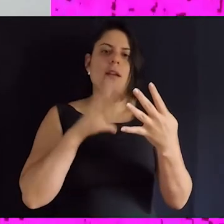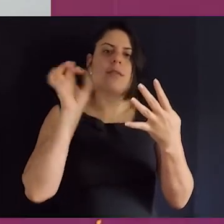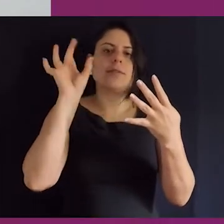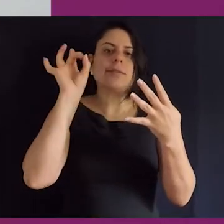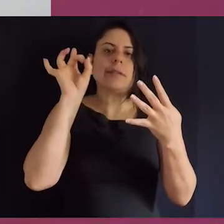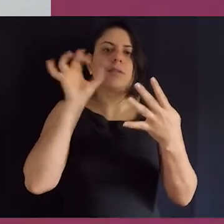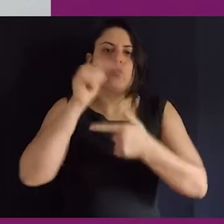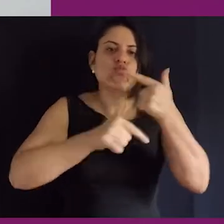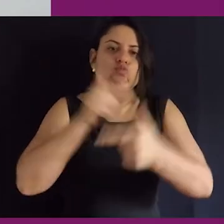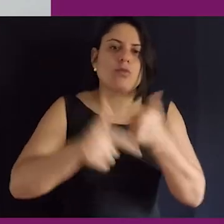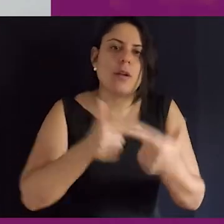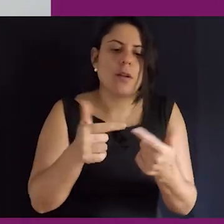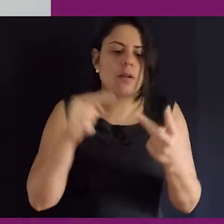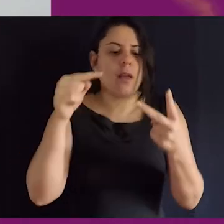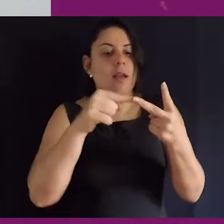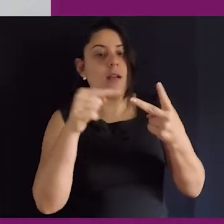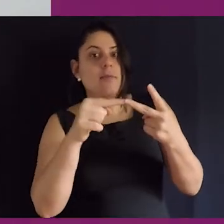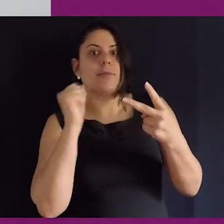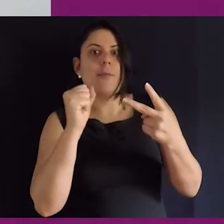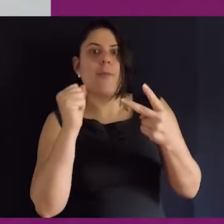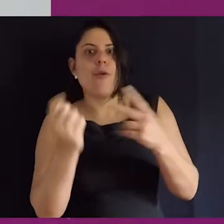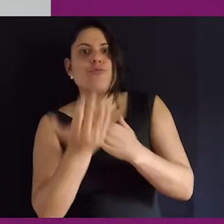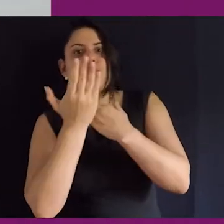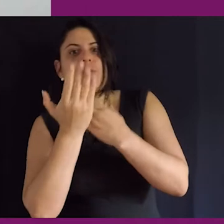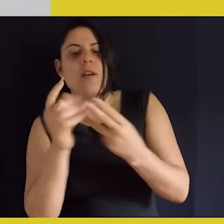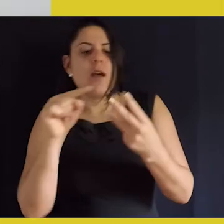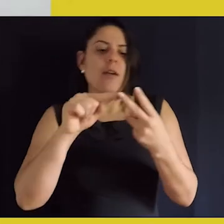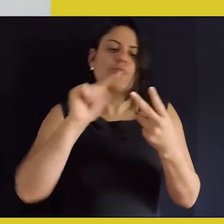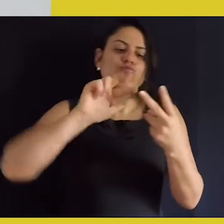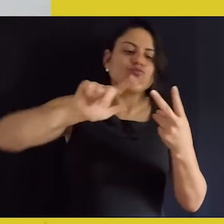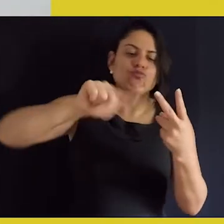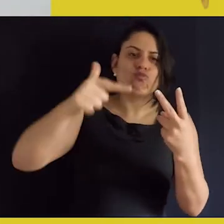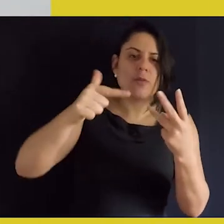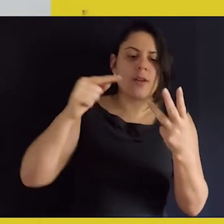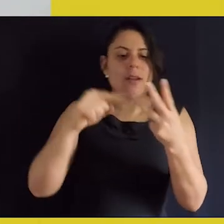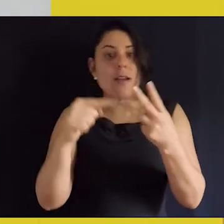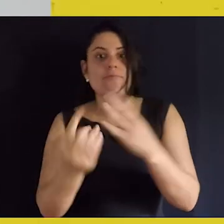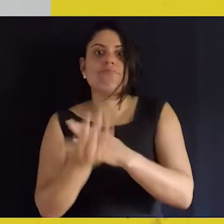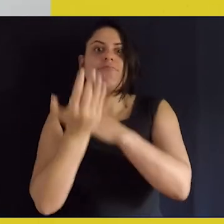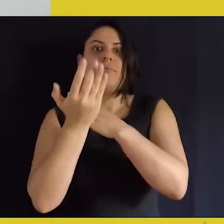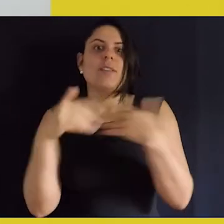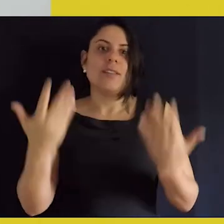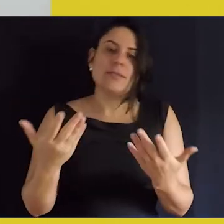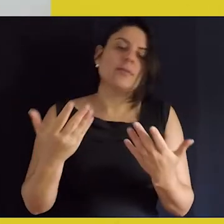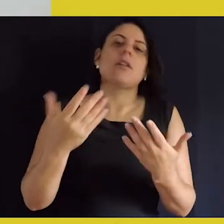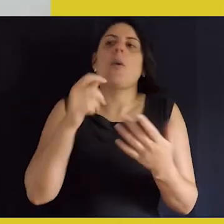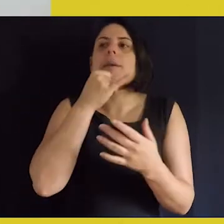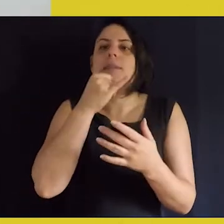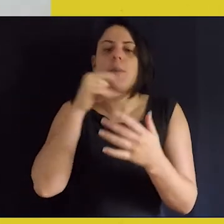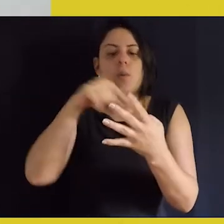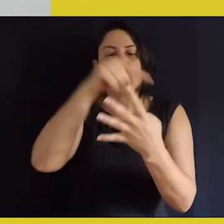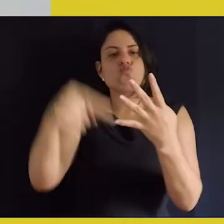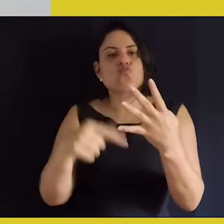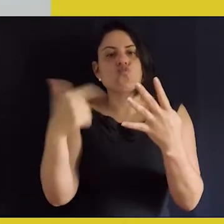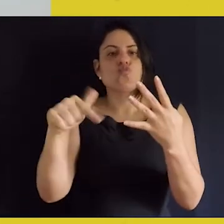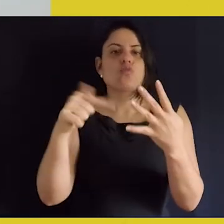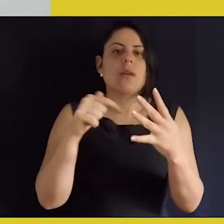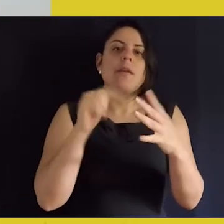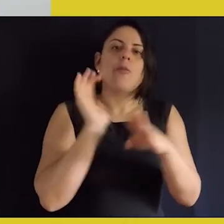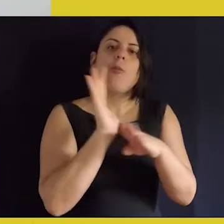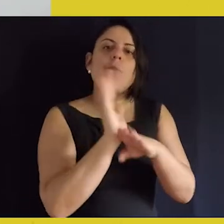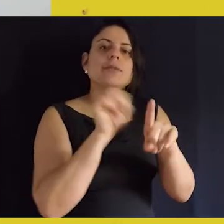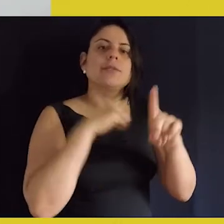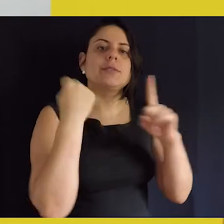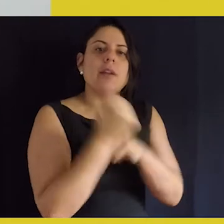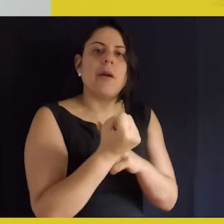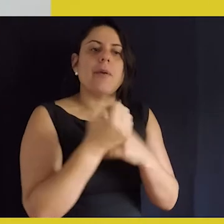equipamentos não tiver um serviço especializado, por exemplo, o outro vai ter. Então, algum desses